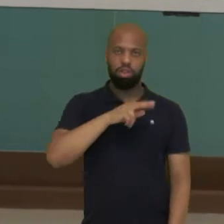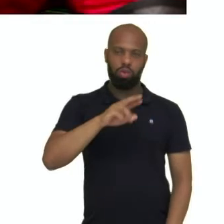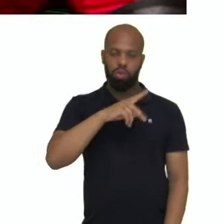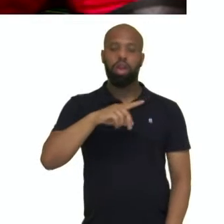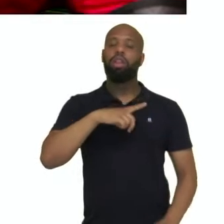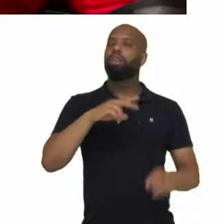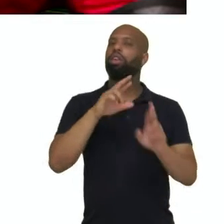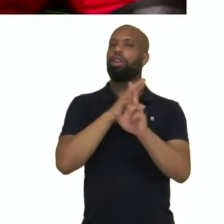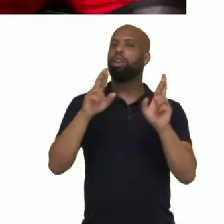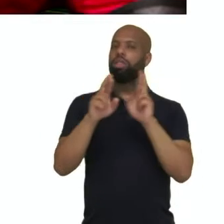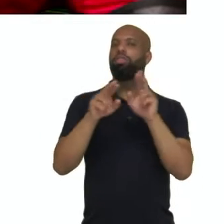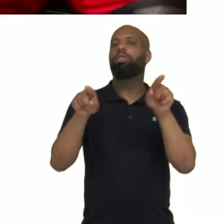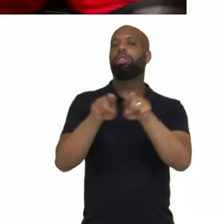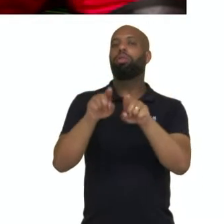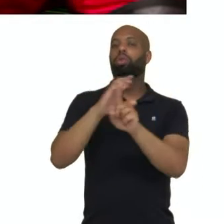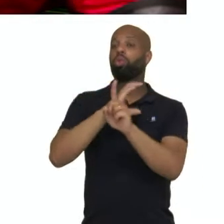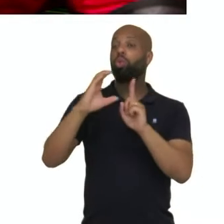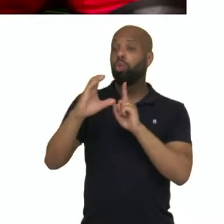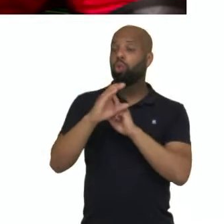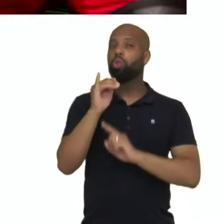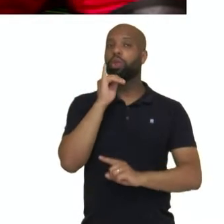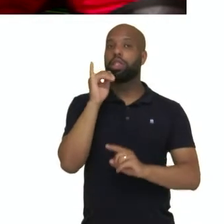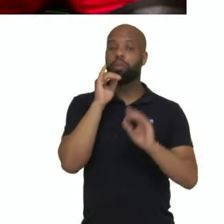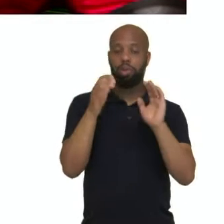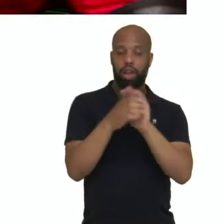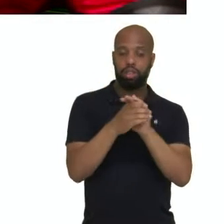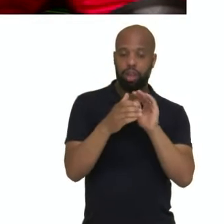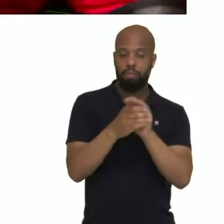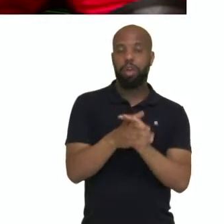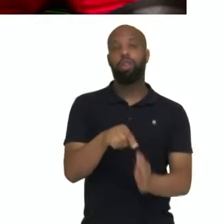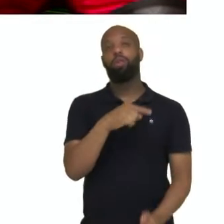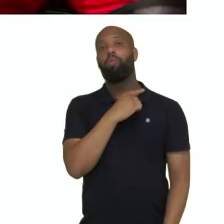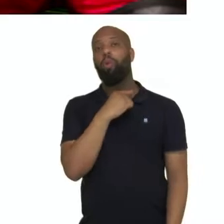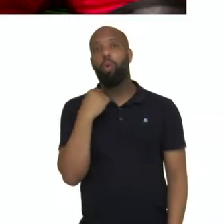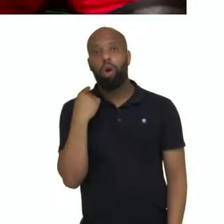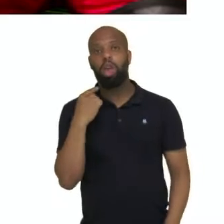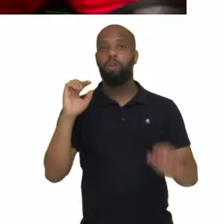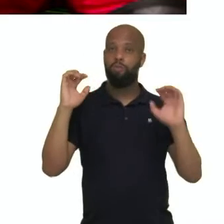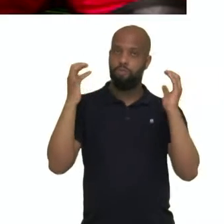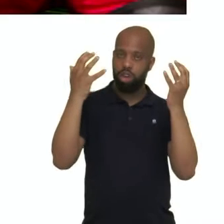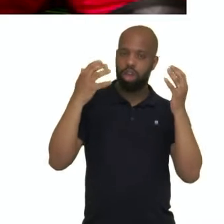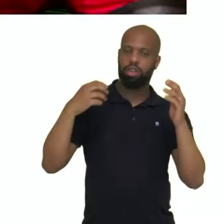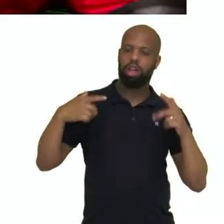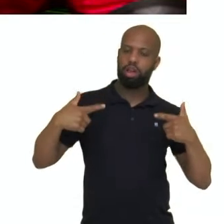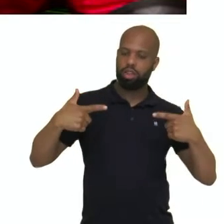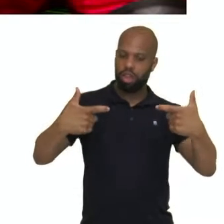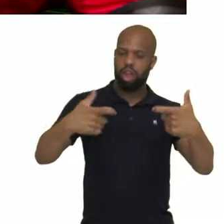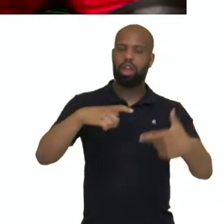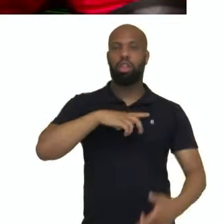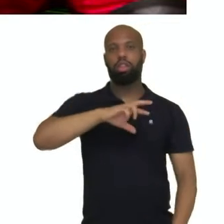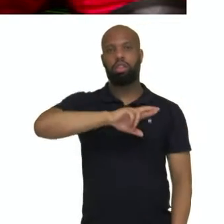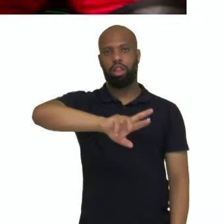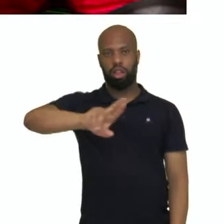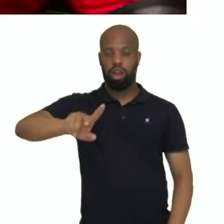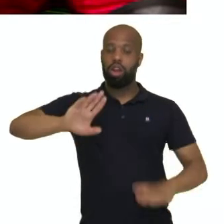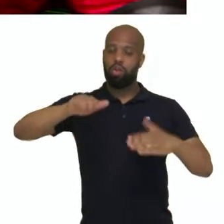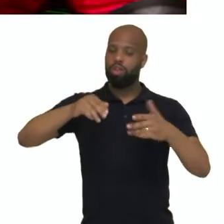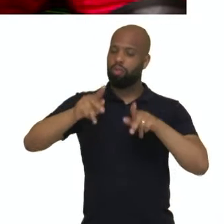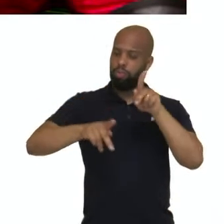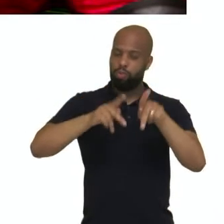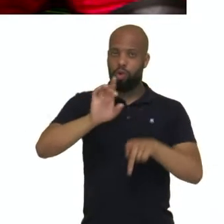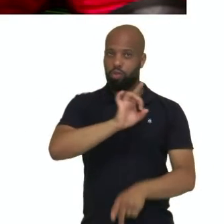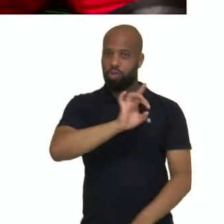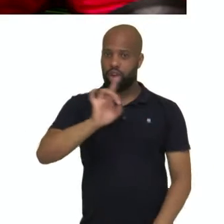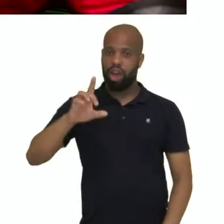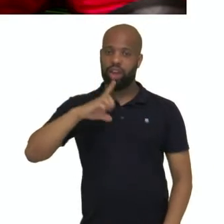estão relacionadas com rituais, inclusive de casamento, passagem, funerais, festas, guerras, entre outros. Cada povo possui um tipo de